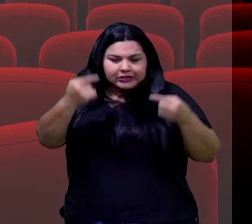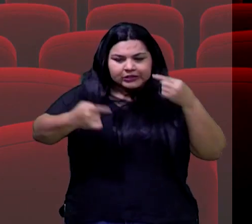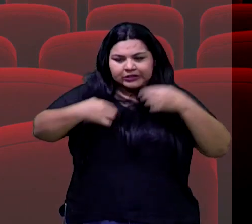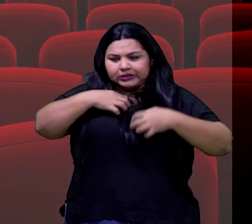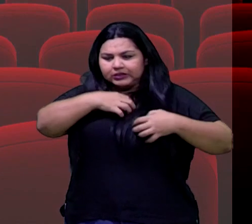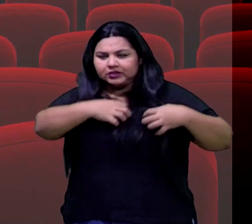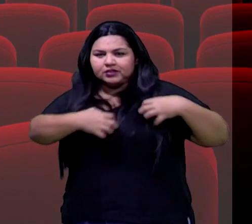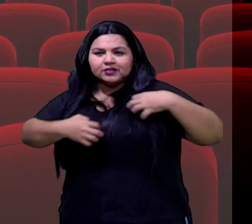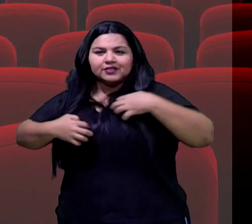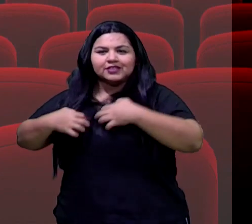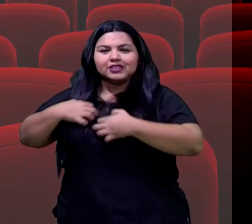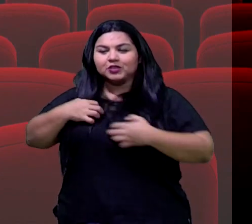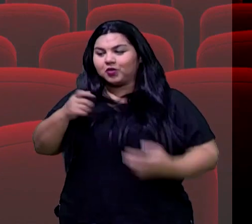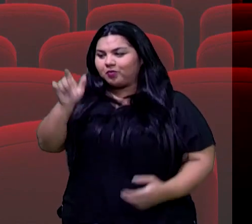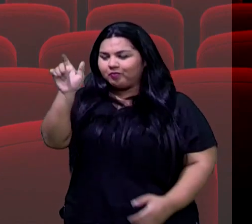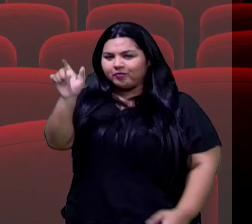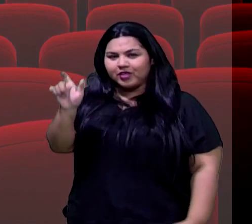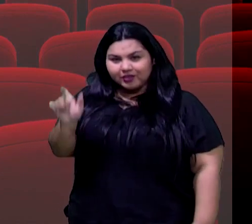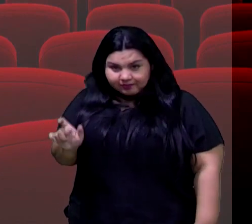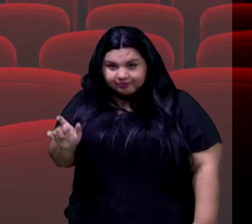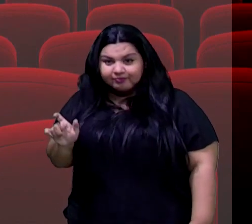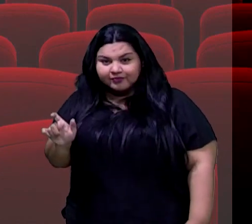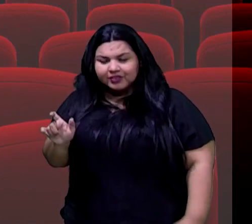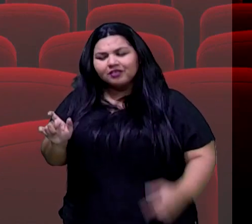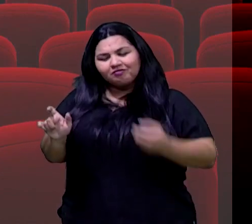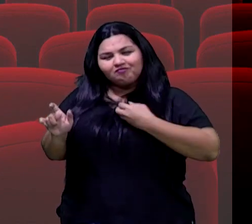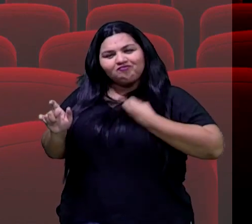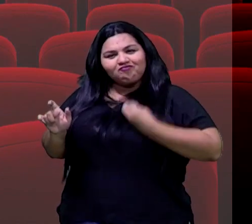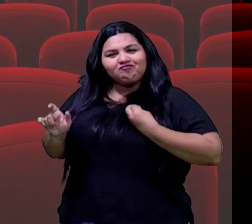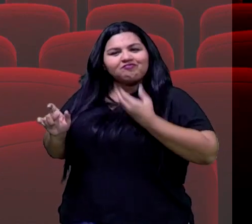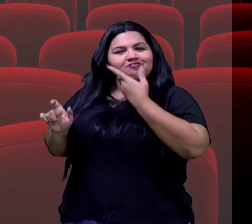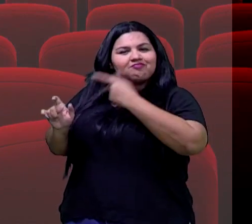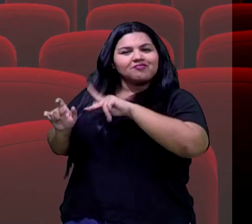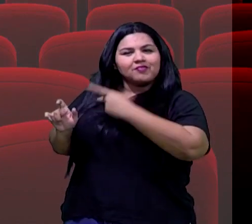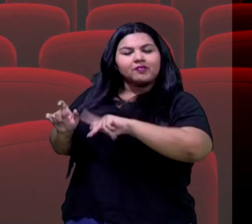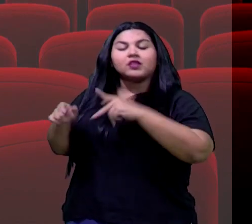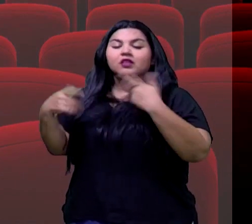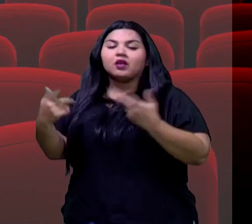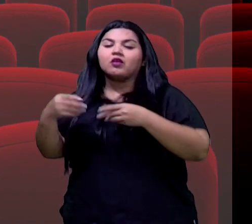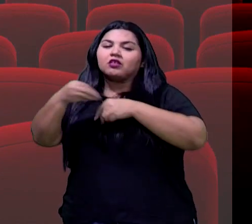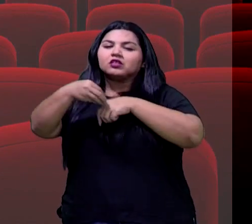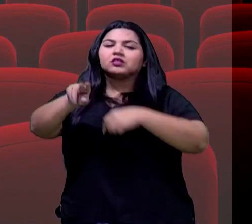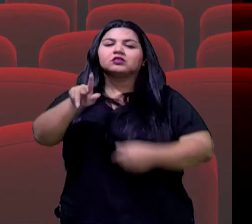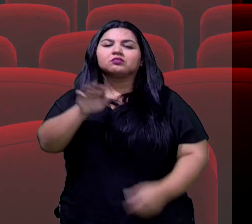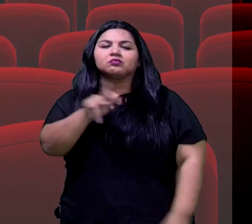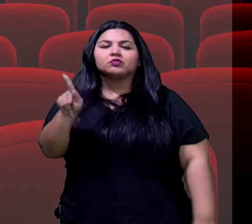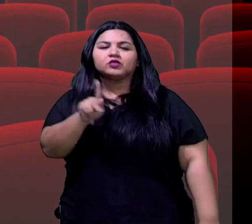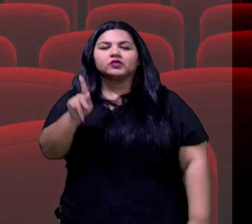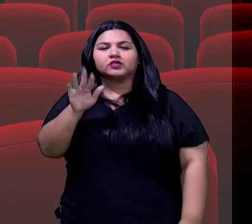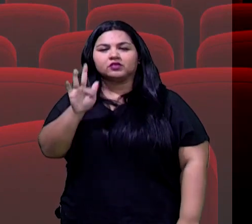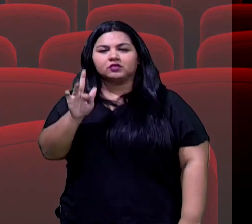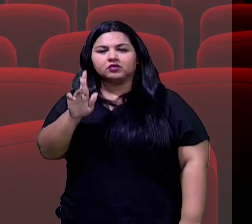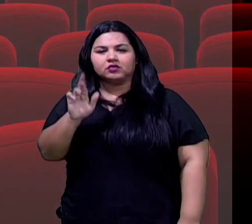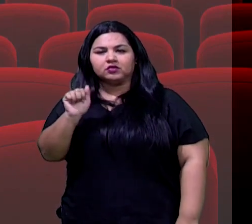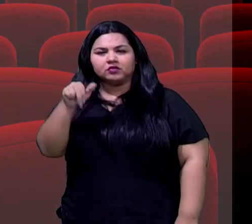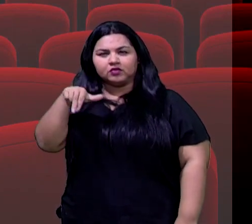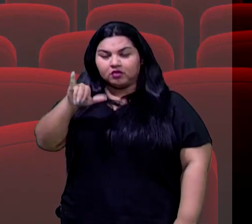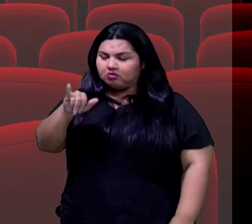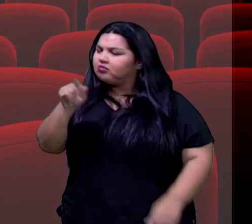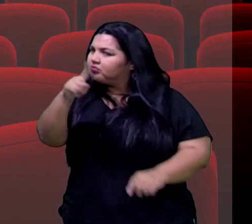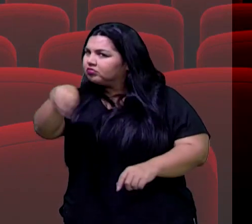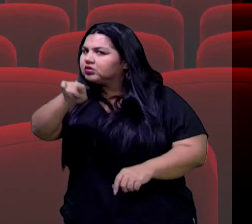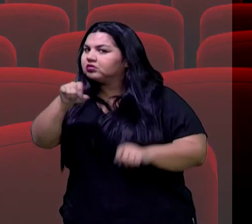ao drama no qual o personagem vive. Então, fica aí a indicação da professora Franci. E eu quero que vocês vão